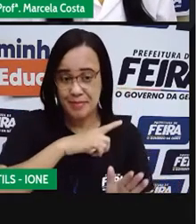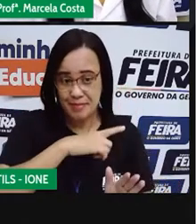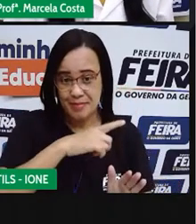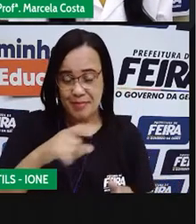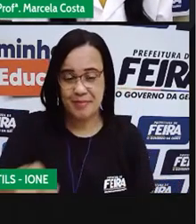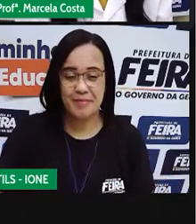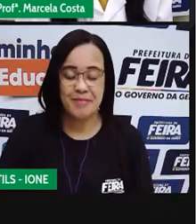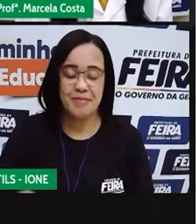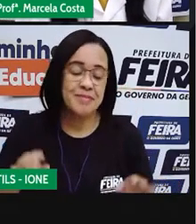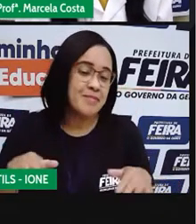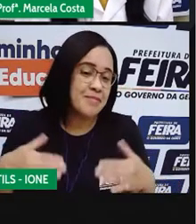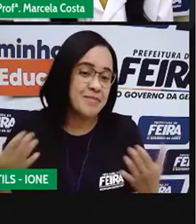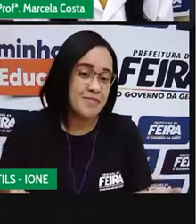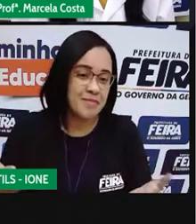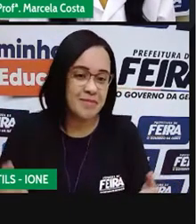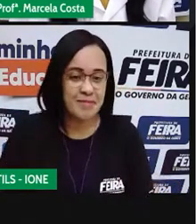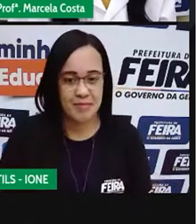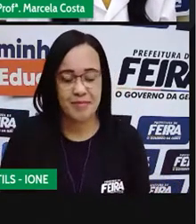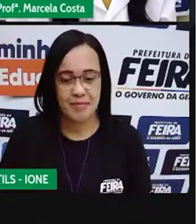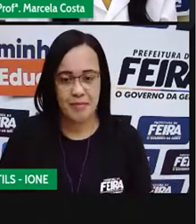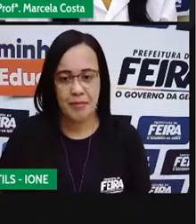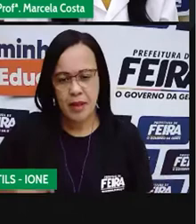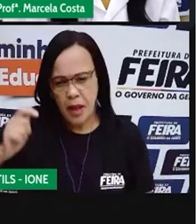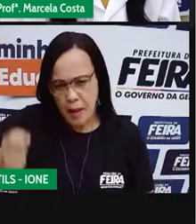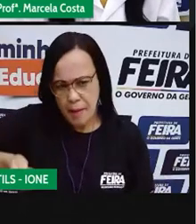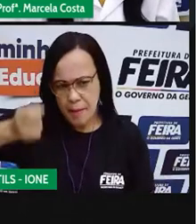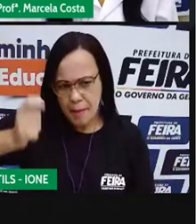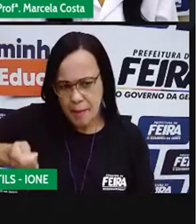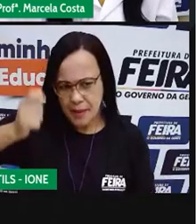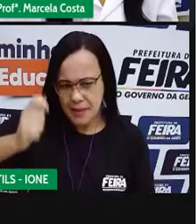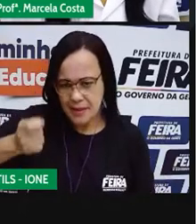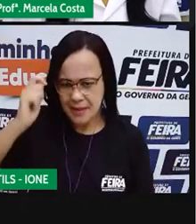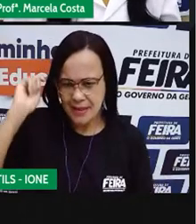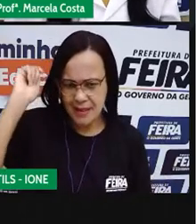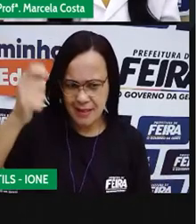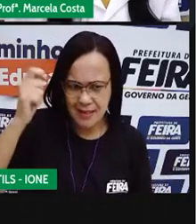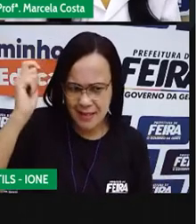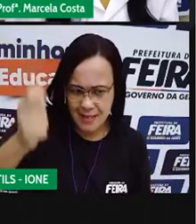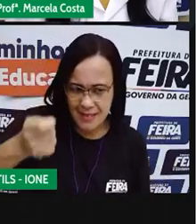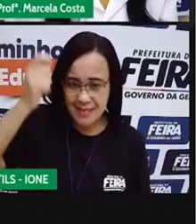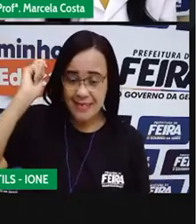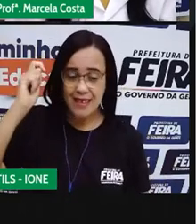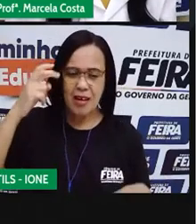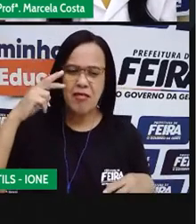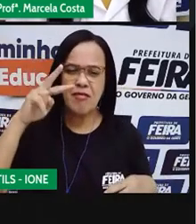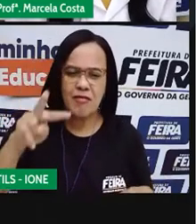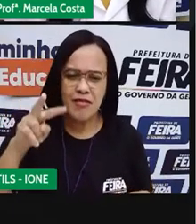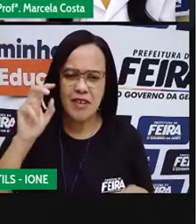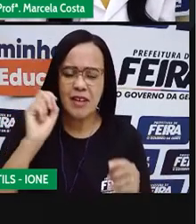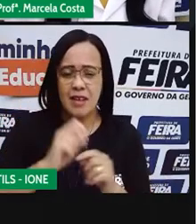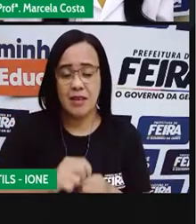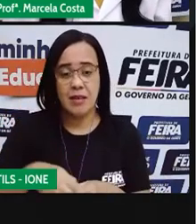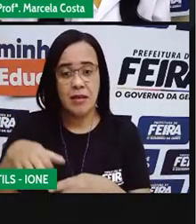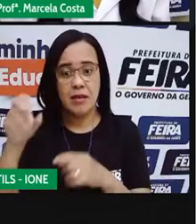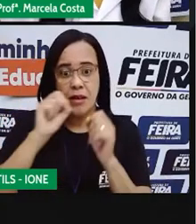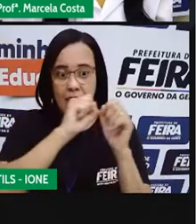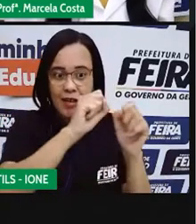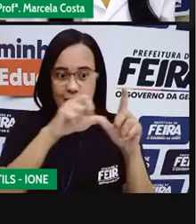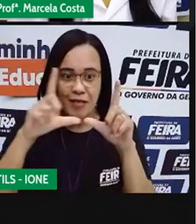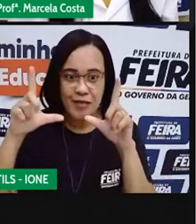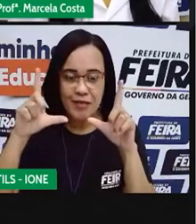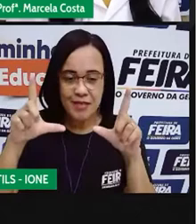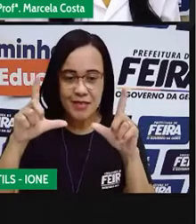Então, na pescaria, a gente observa aí nas imagens que